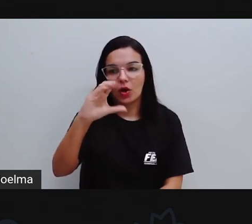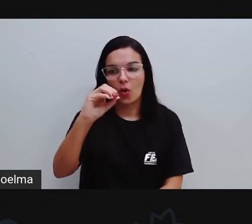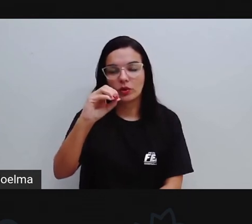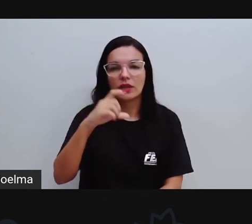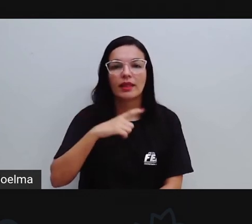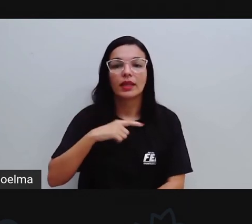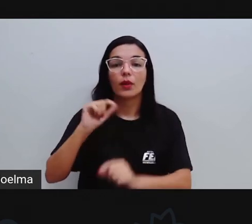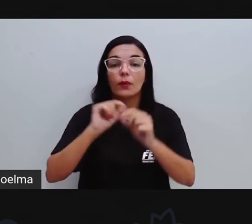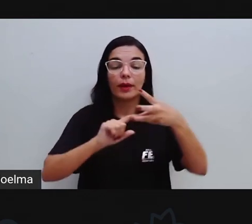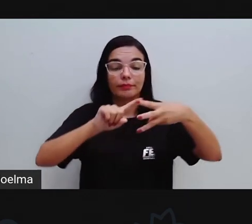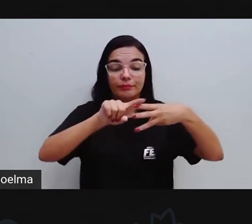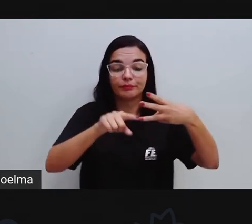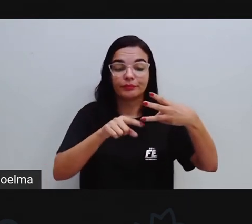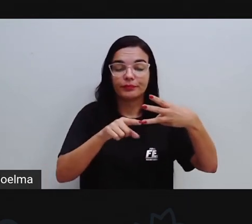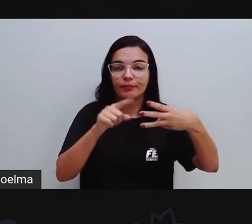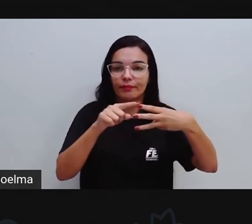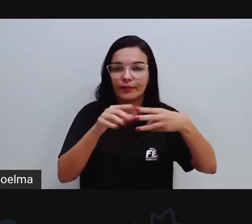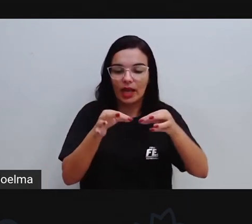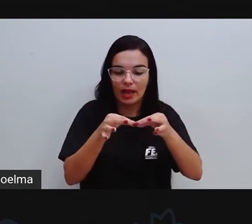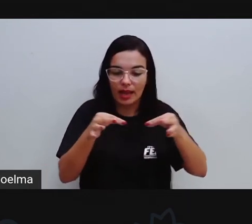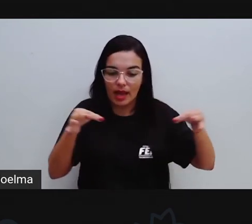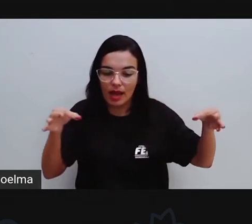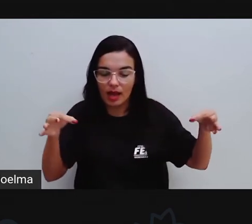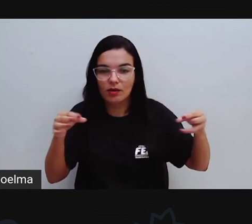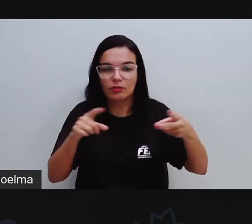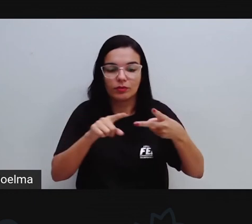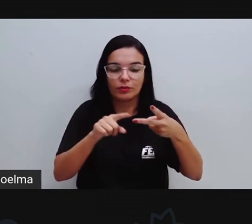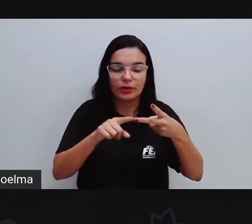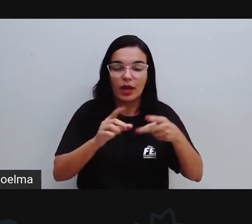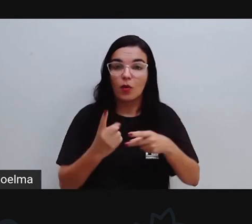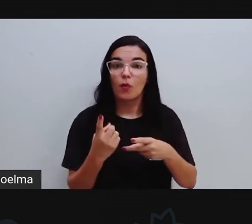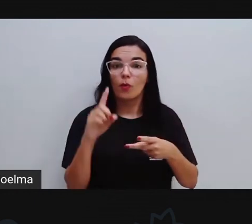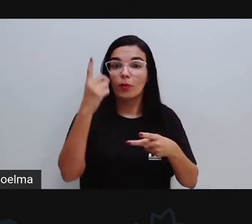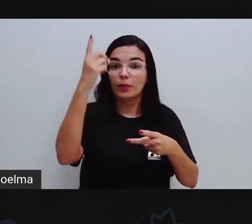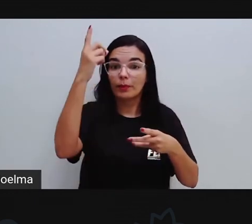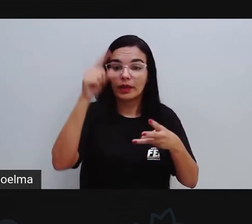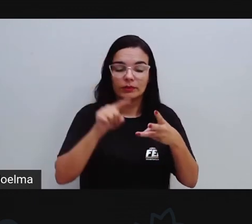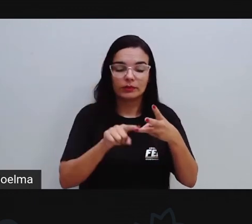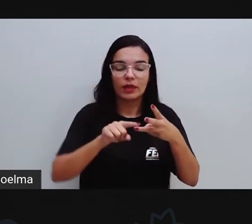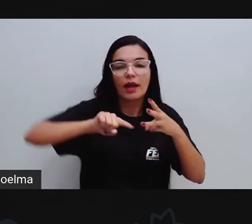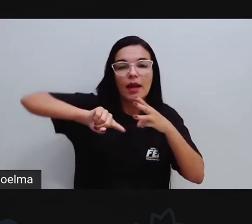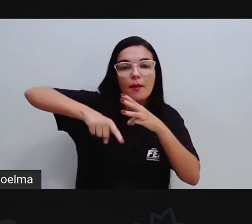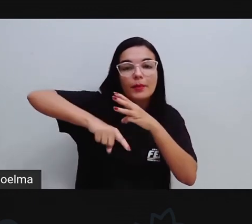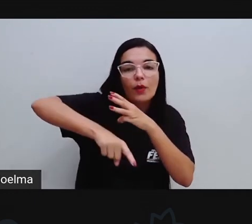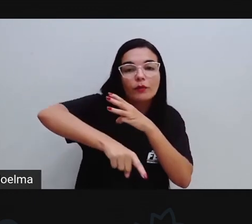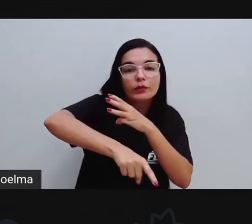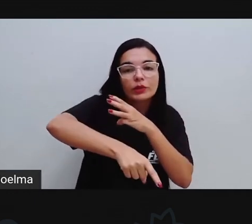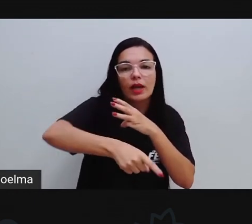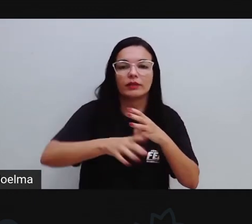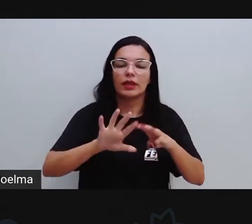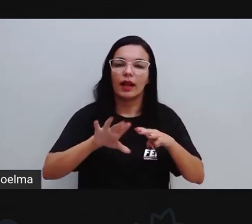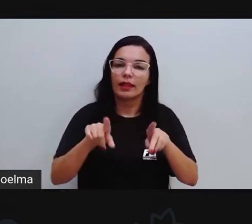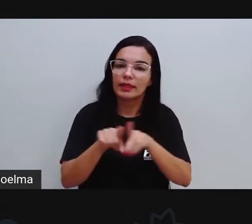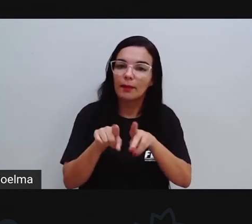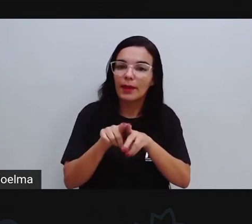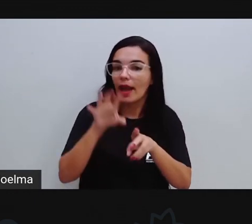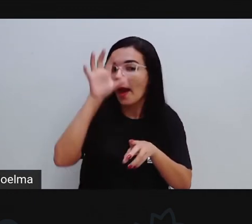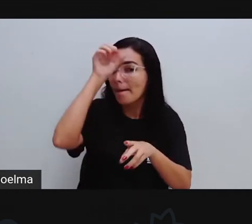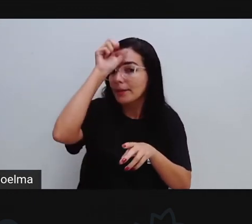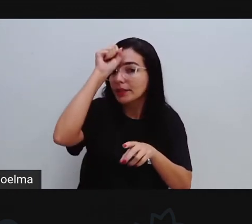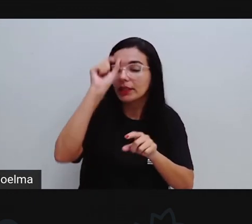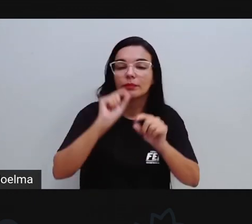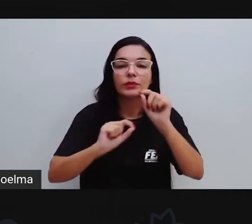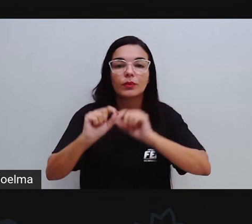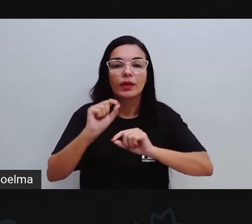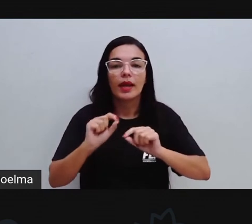largura, comprimento e profundidade. Aprendemos também que as figuras espaciais, elas podem